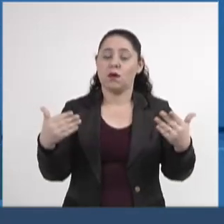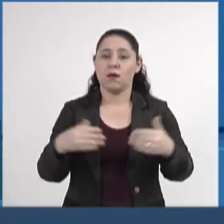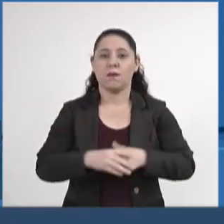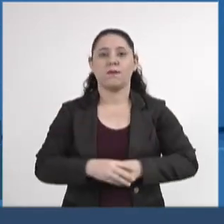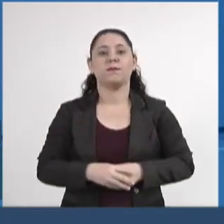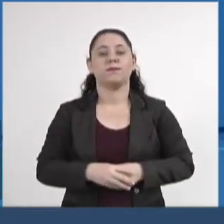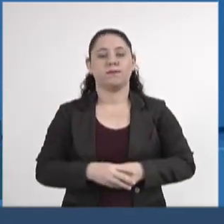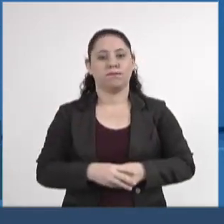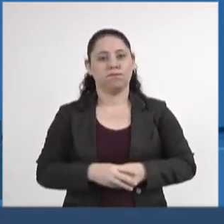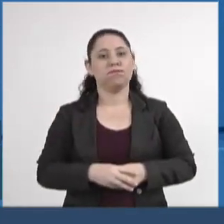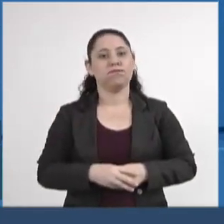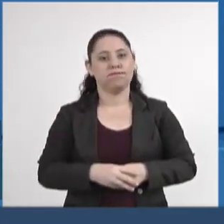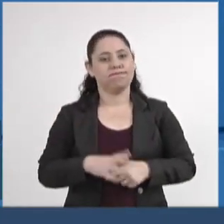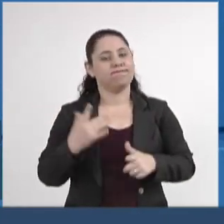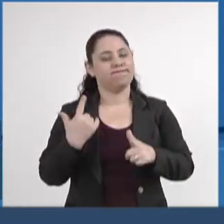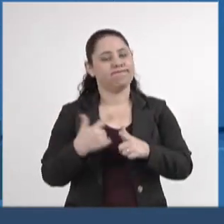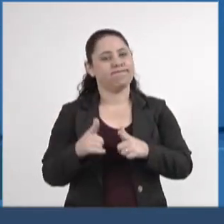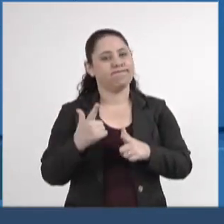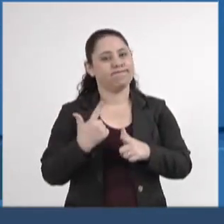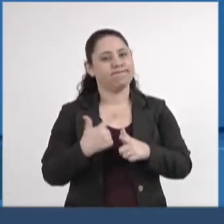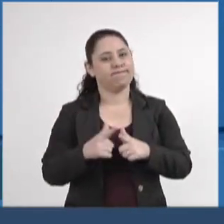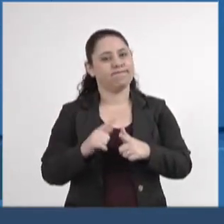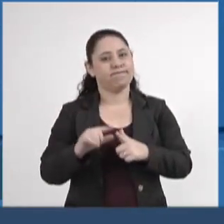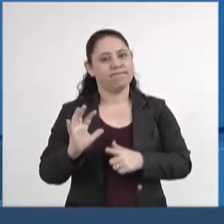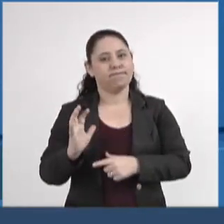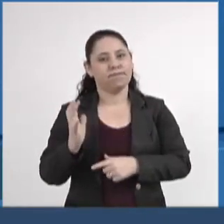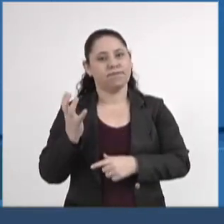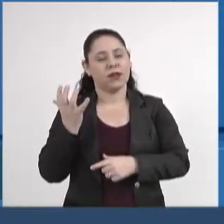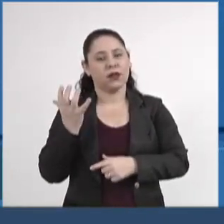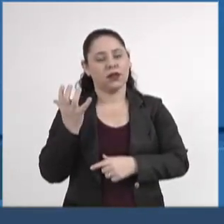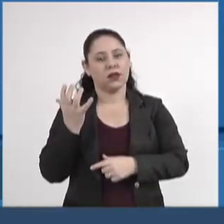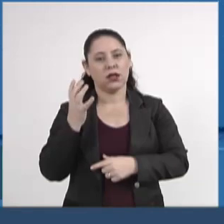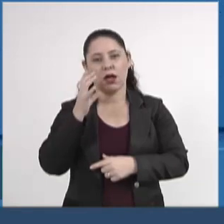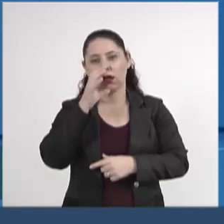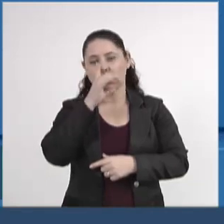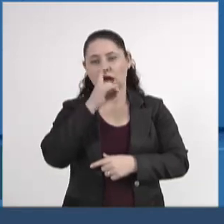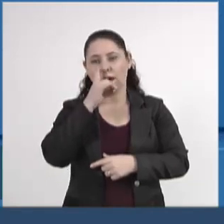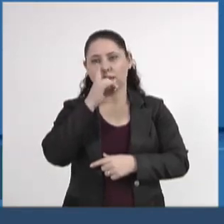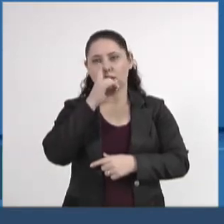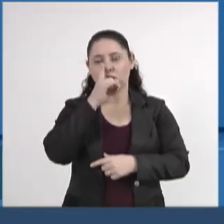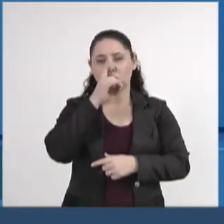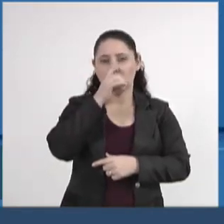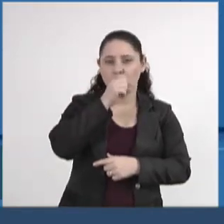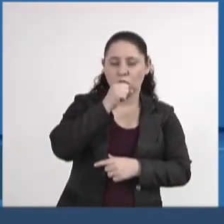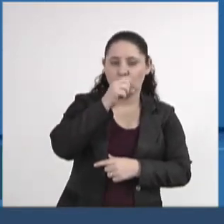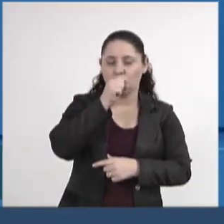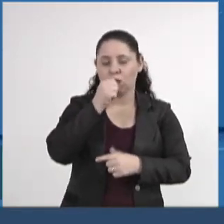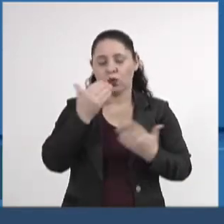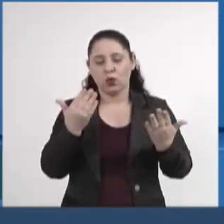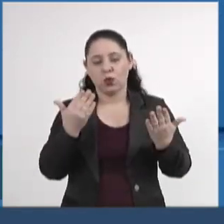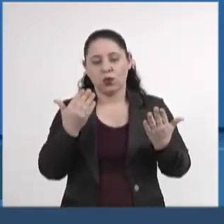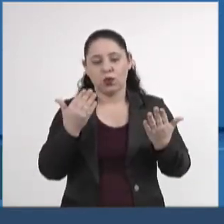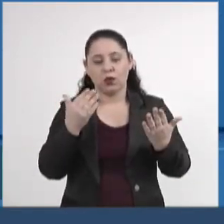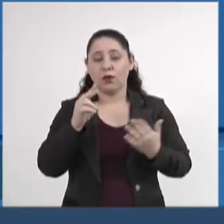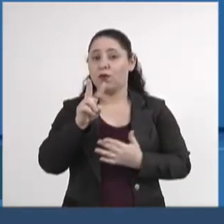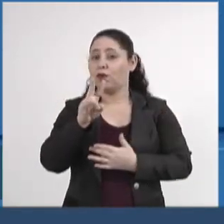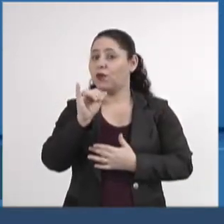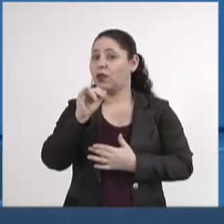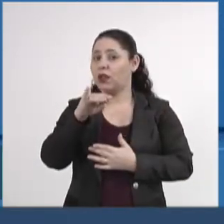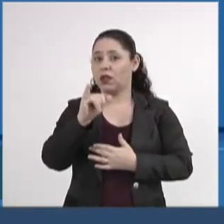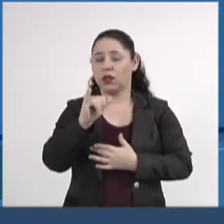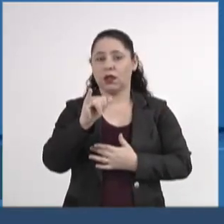Esse problema ocorrido no último final de semana em relação ao Vini Júnior, um